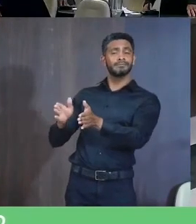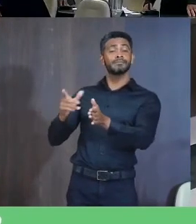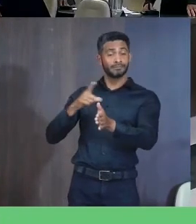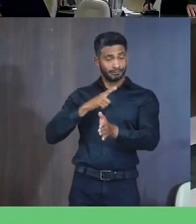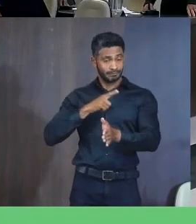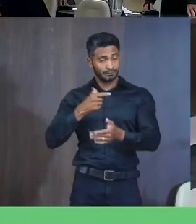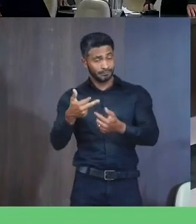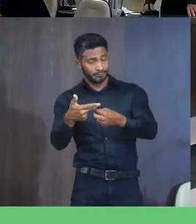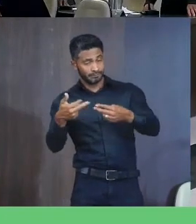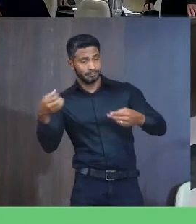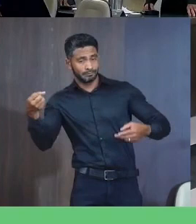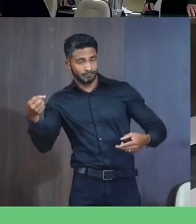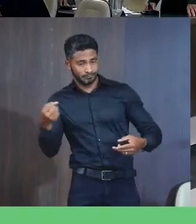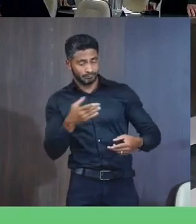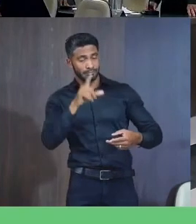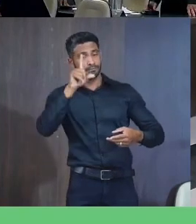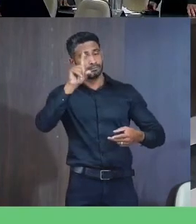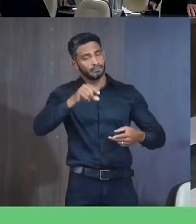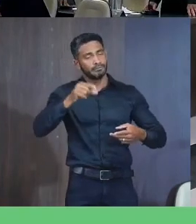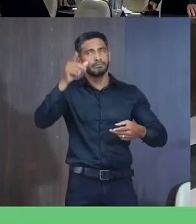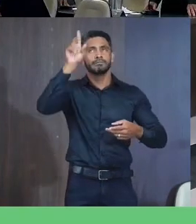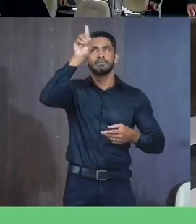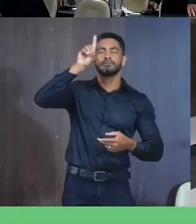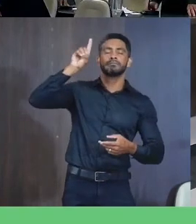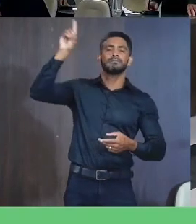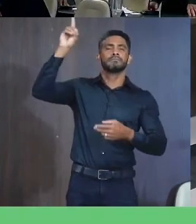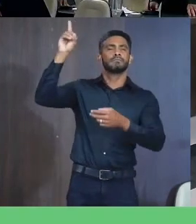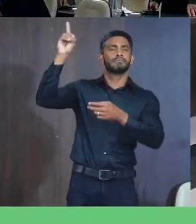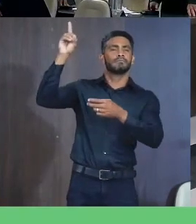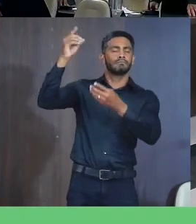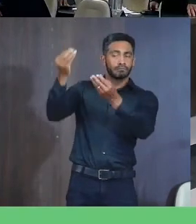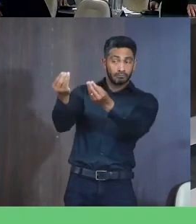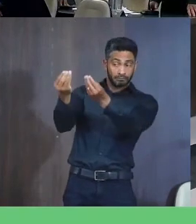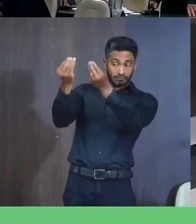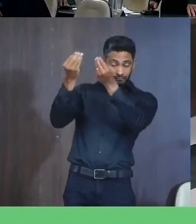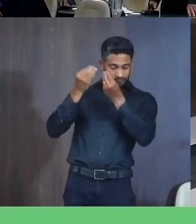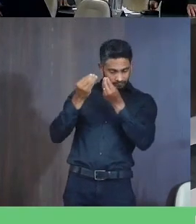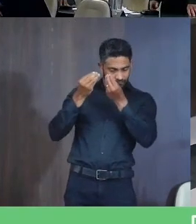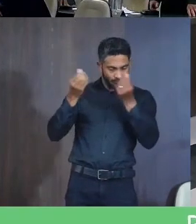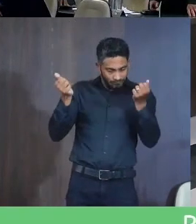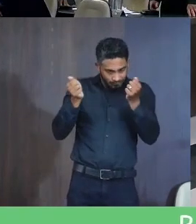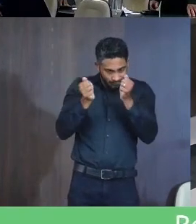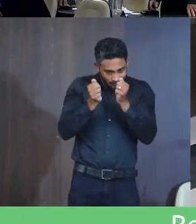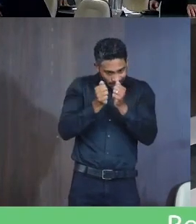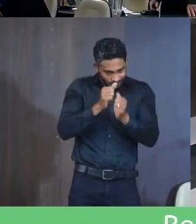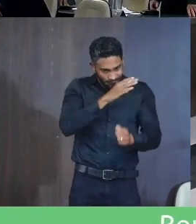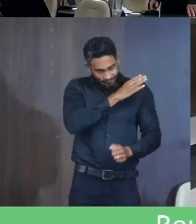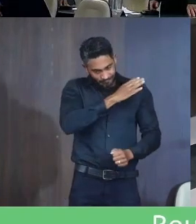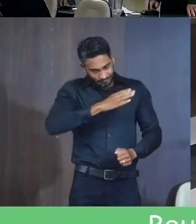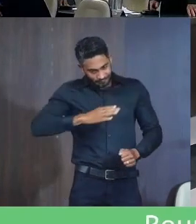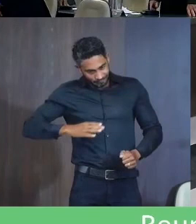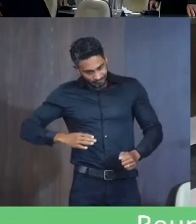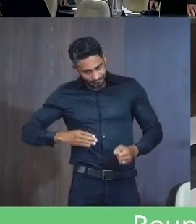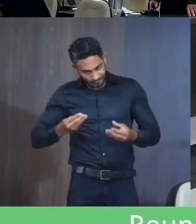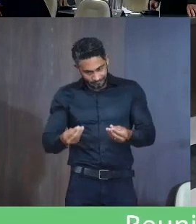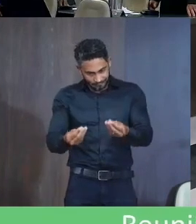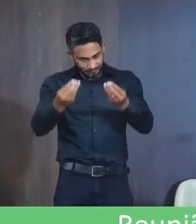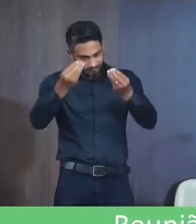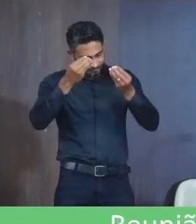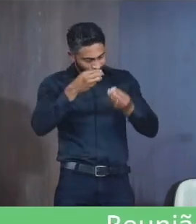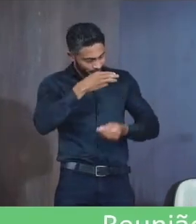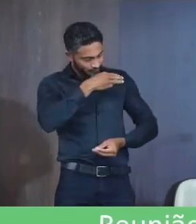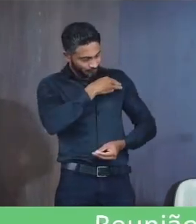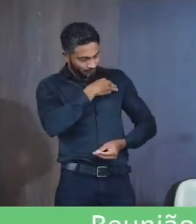Que nos reconciliou consigo mesmo Por meio de Cristo E nos deu o ministério da reconciliação